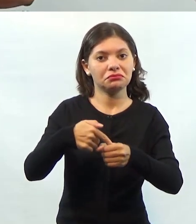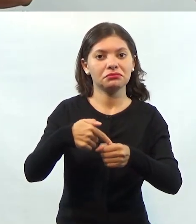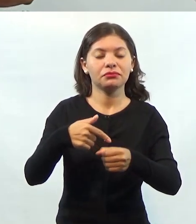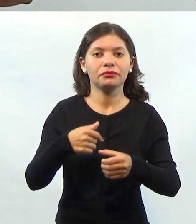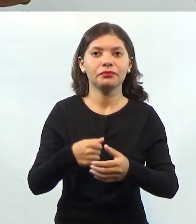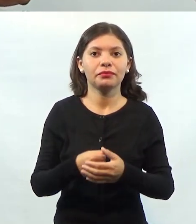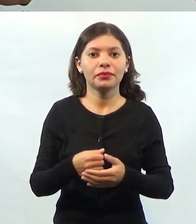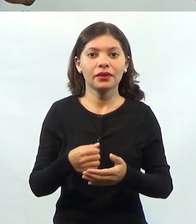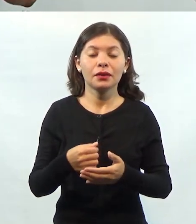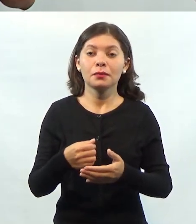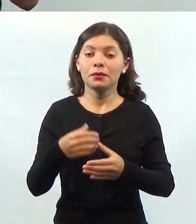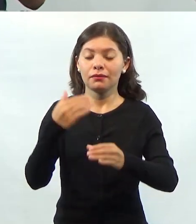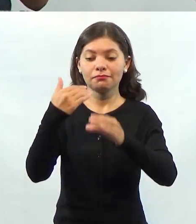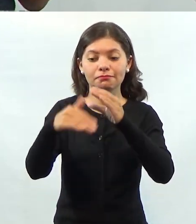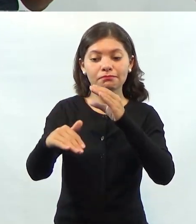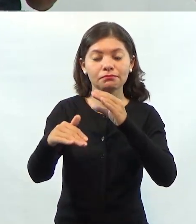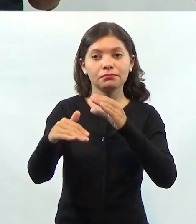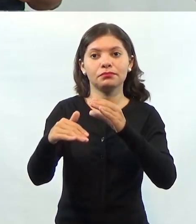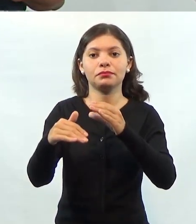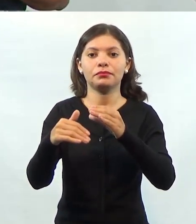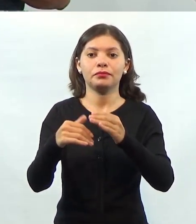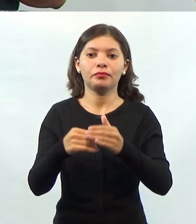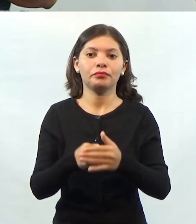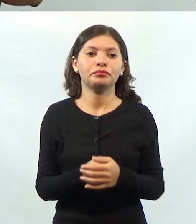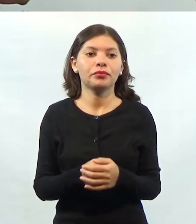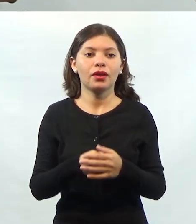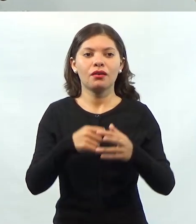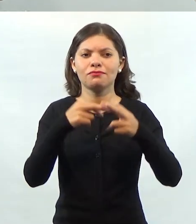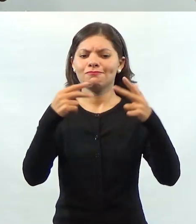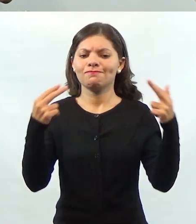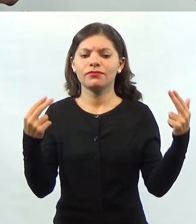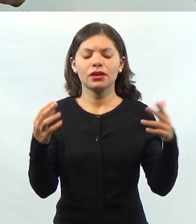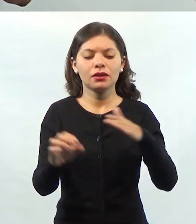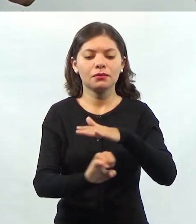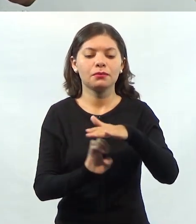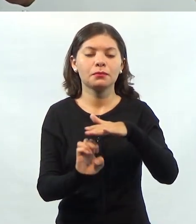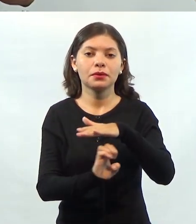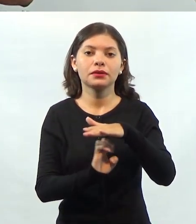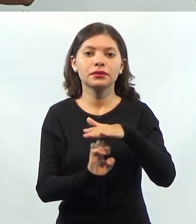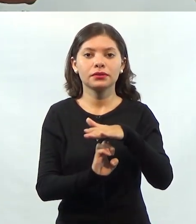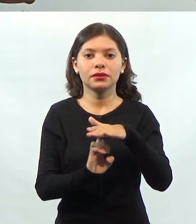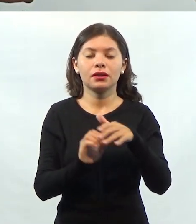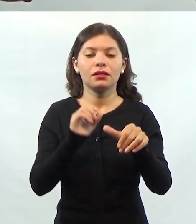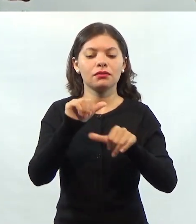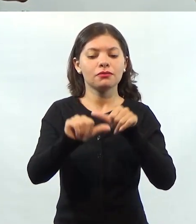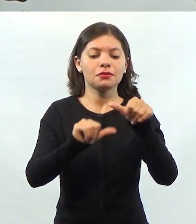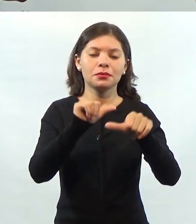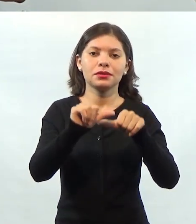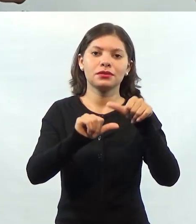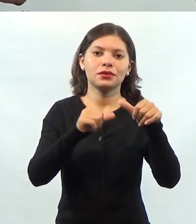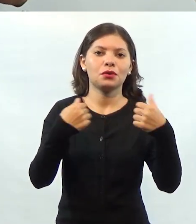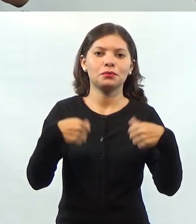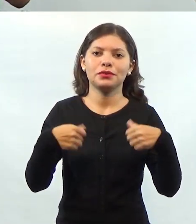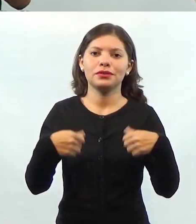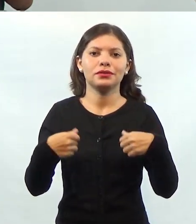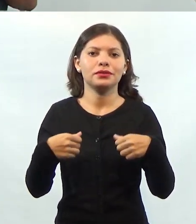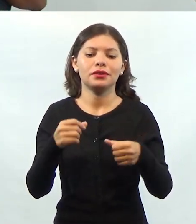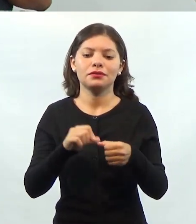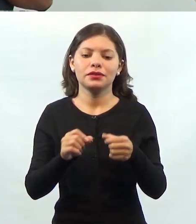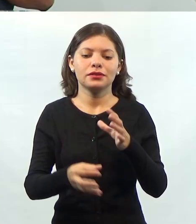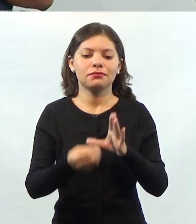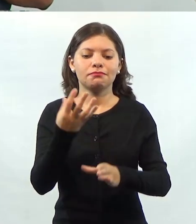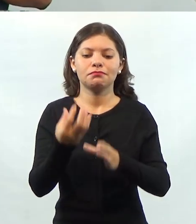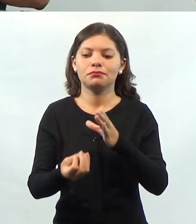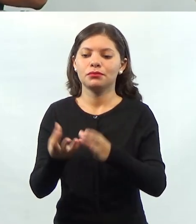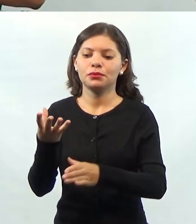para o consumidor ou para outras empresas. Não é porque a empresa trabalha na transformação que ela precisa fazer o produto diretamente